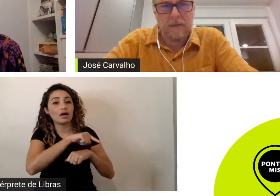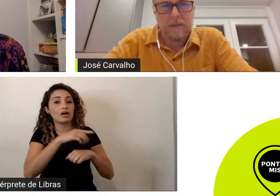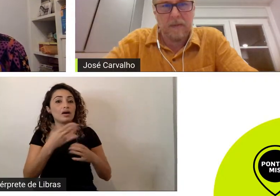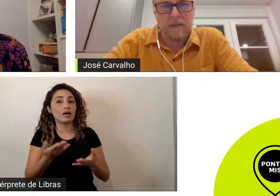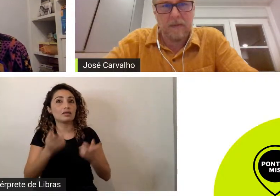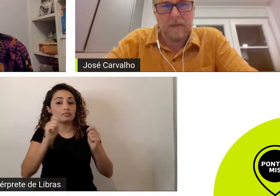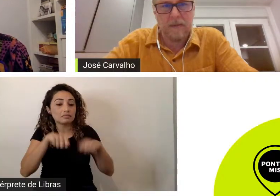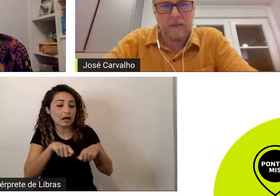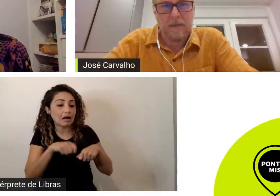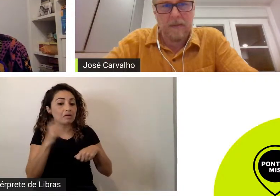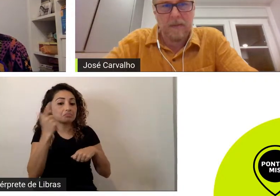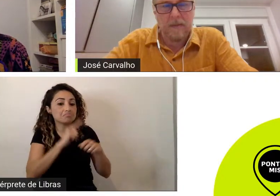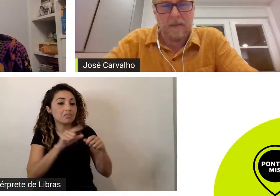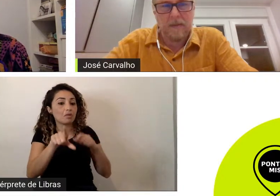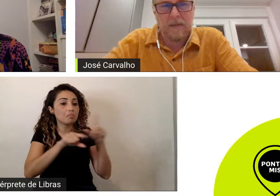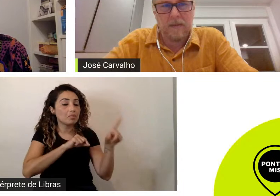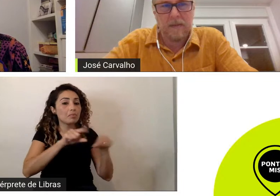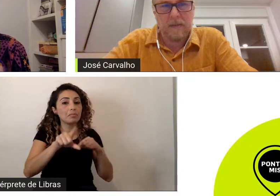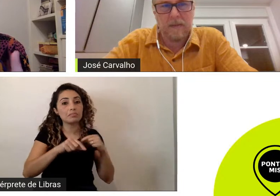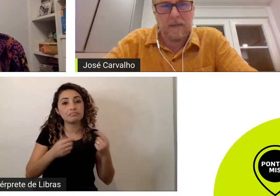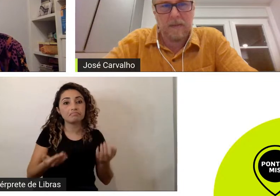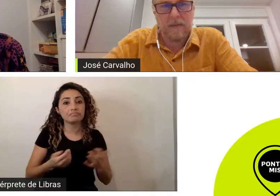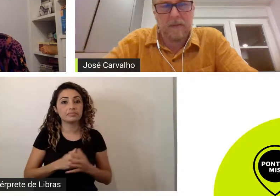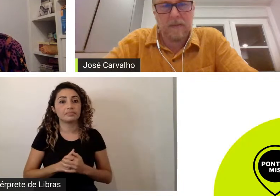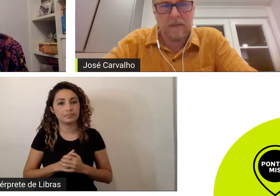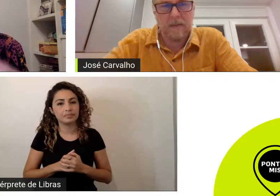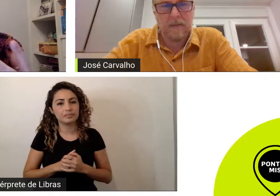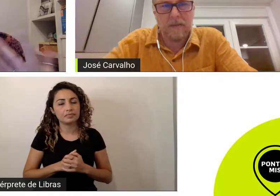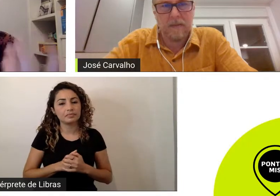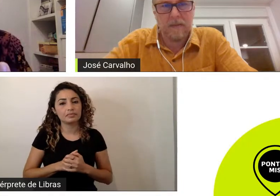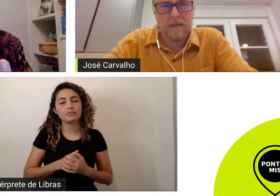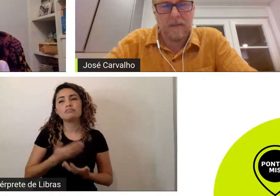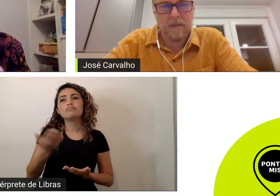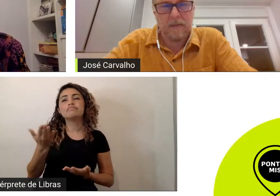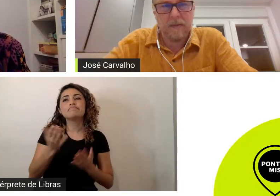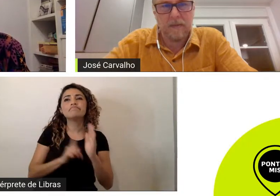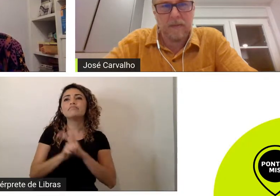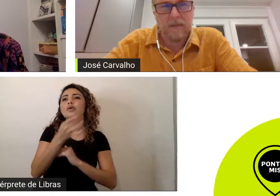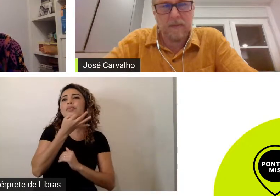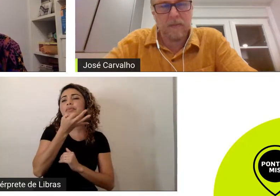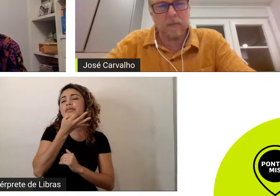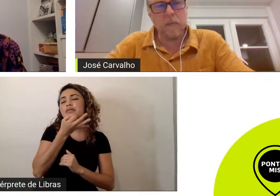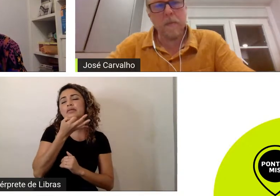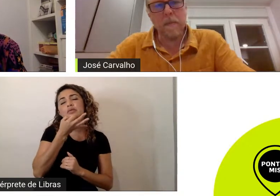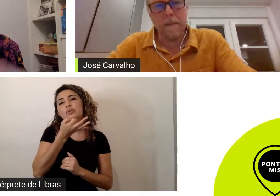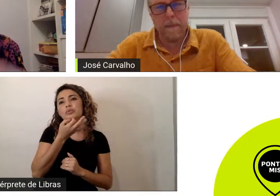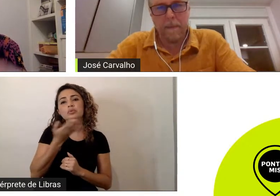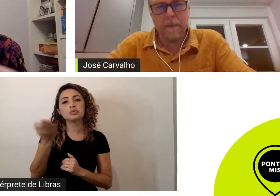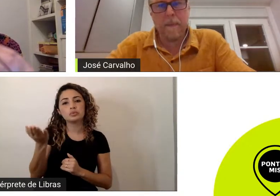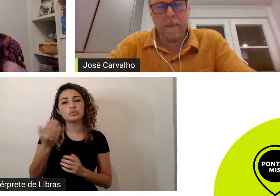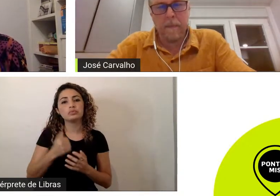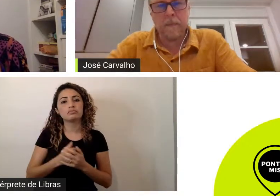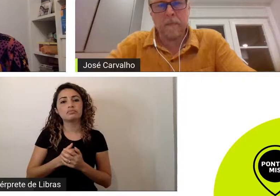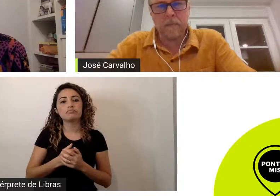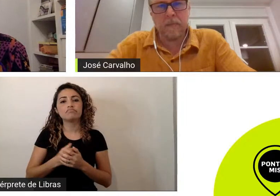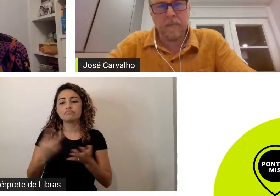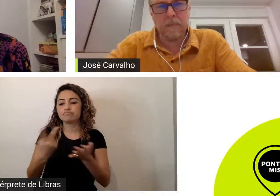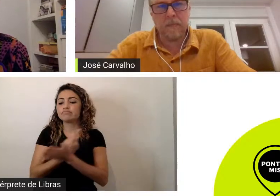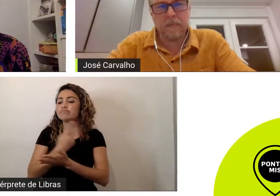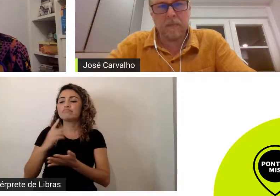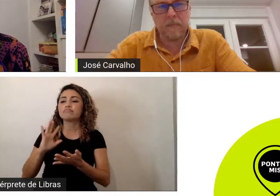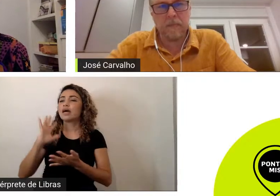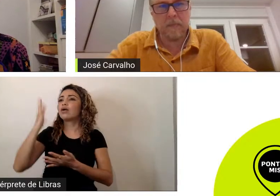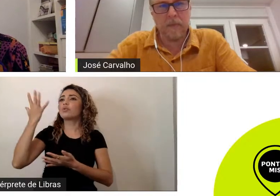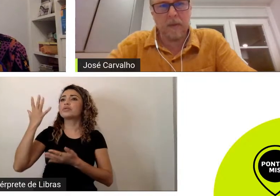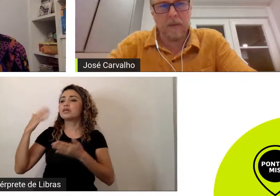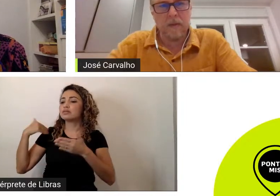escolhas né o que por que você acha na sua opinião o que aconteceu com esse formato dentro